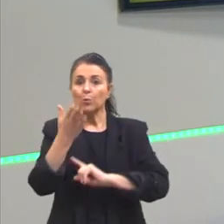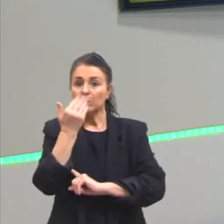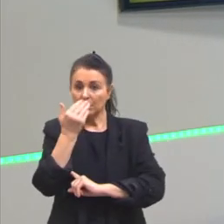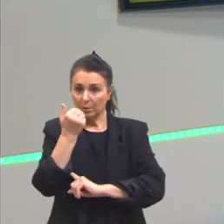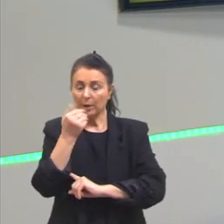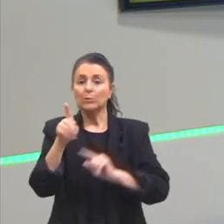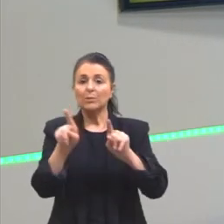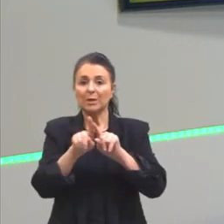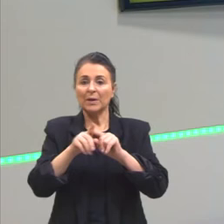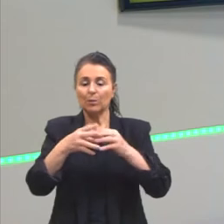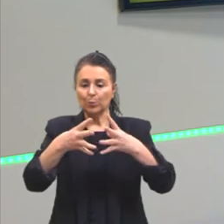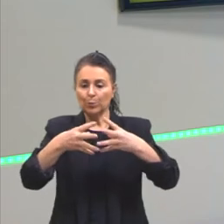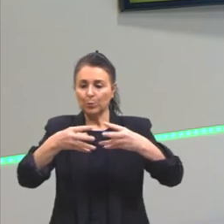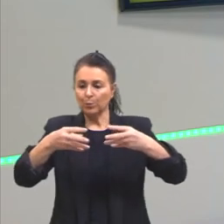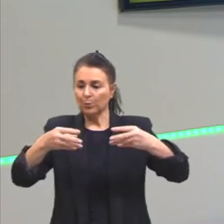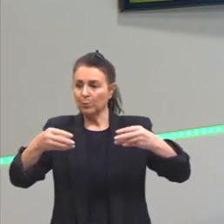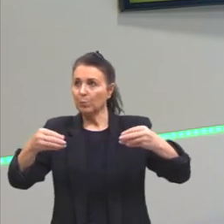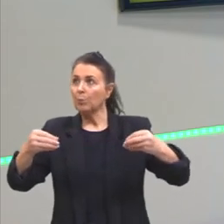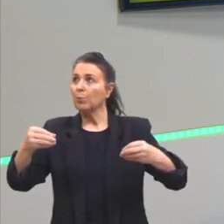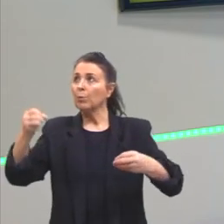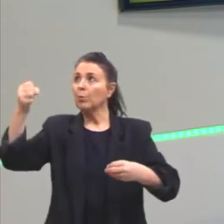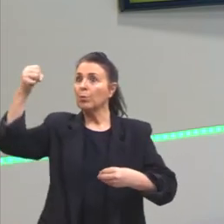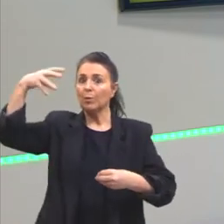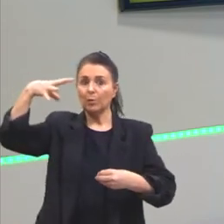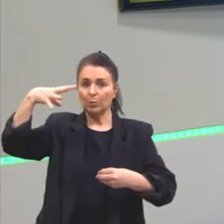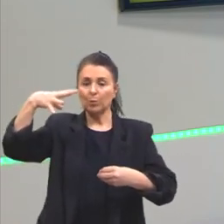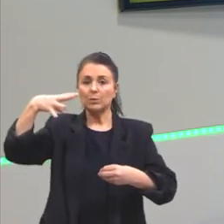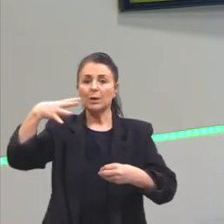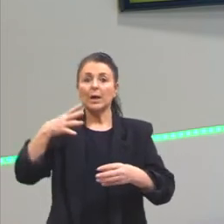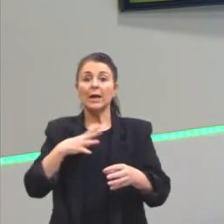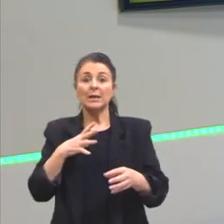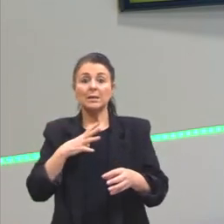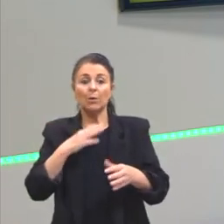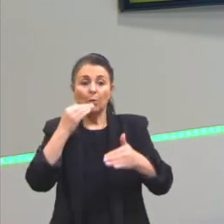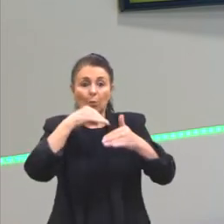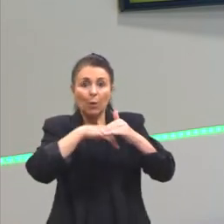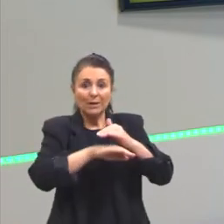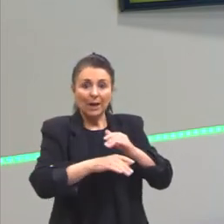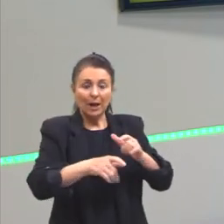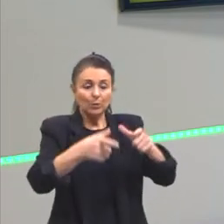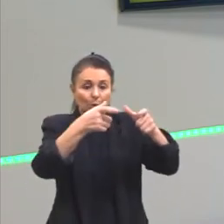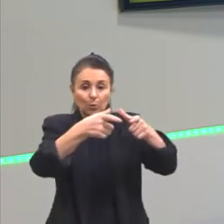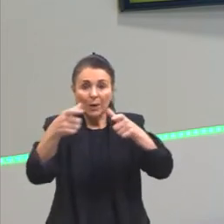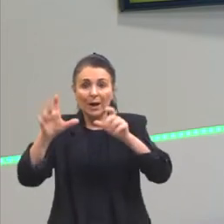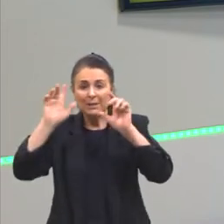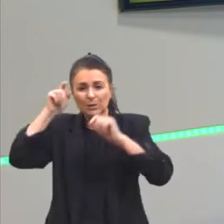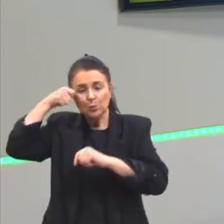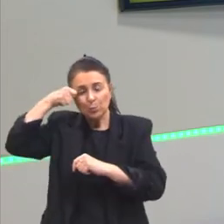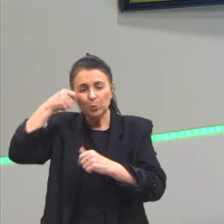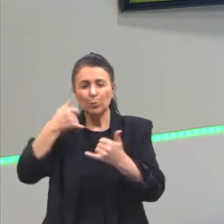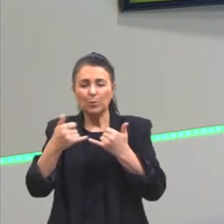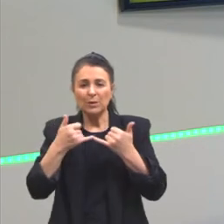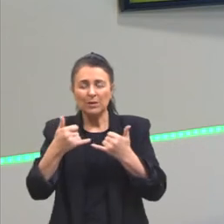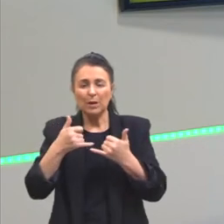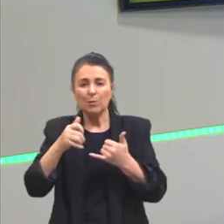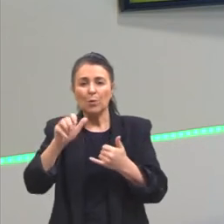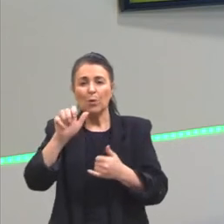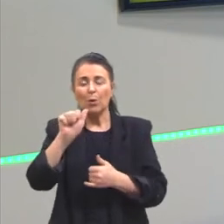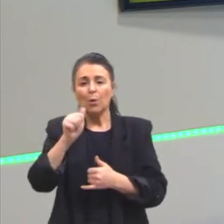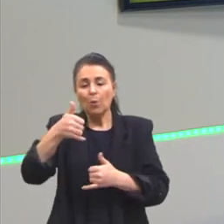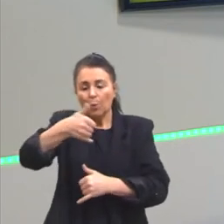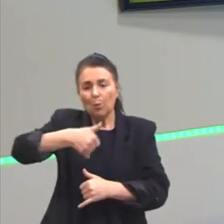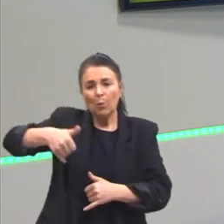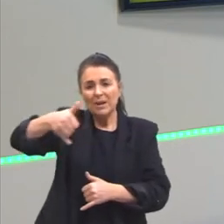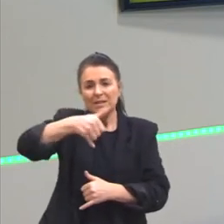degradação pela luz, eles são comercializados em frascos escuros, como o azeite de oliva, por exemplo,